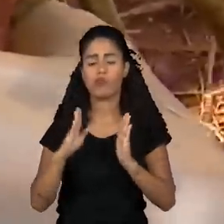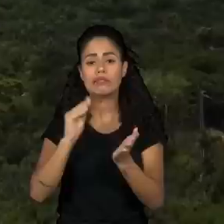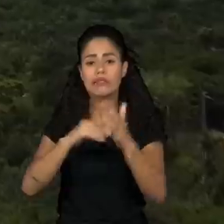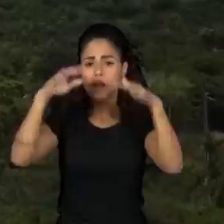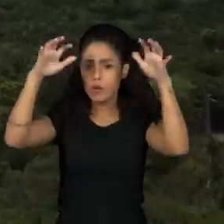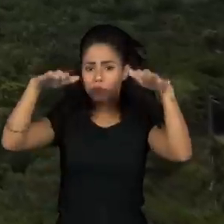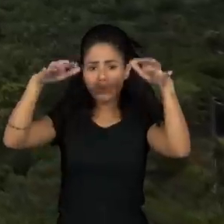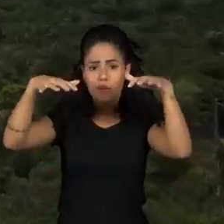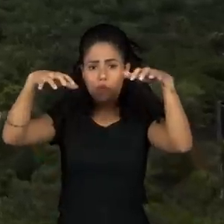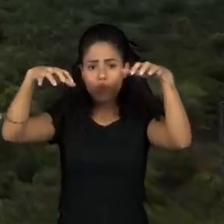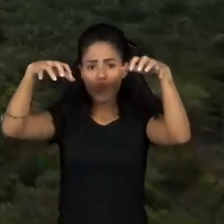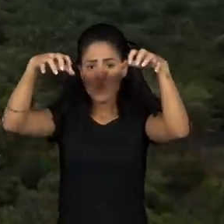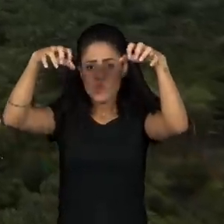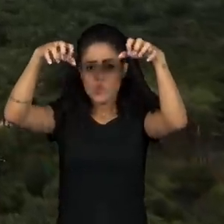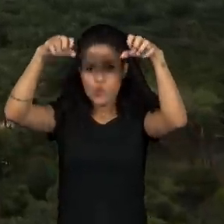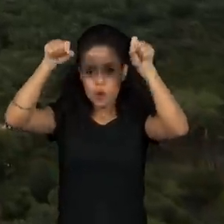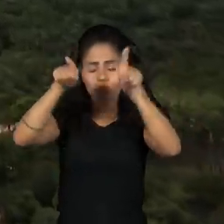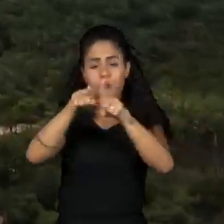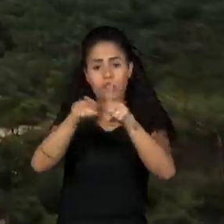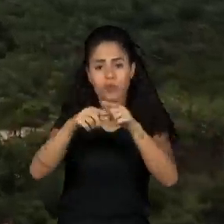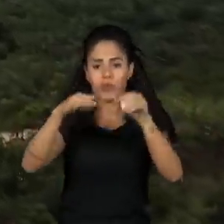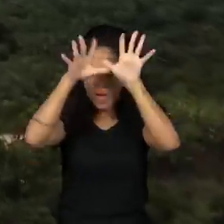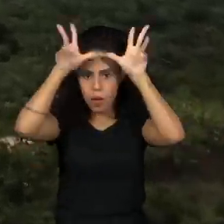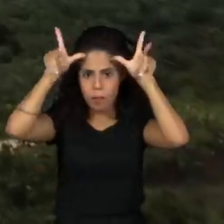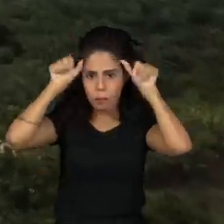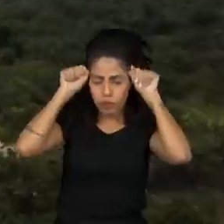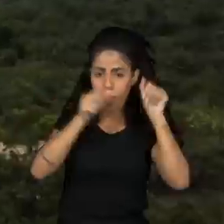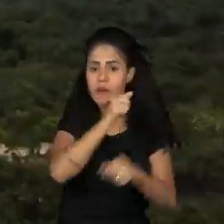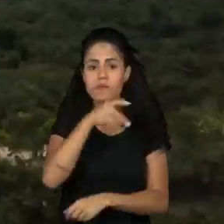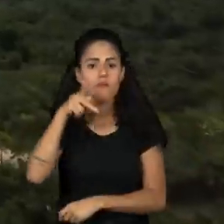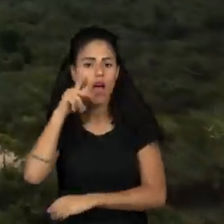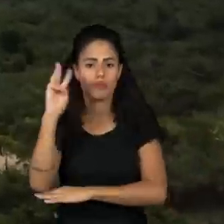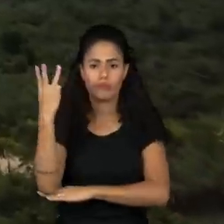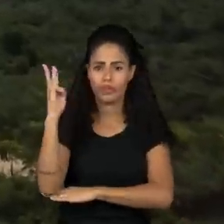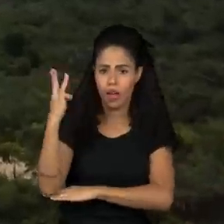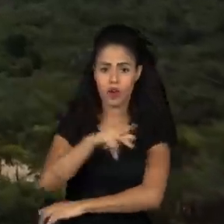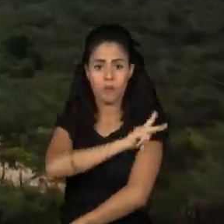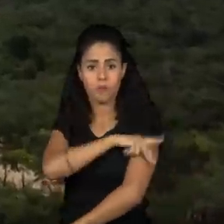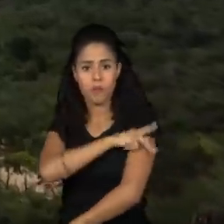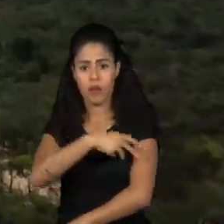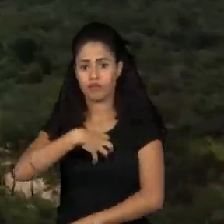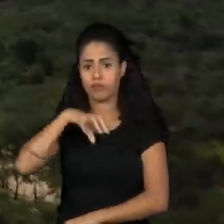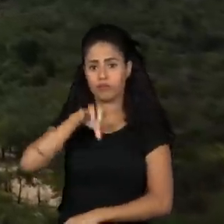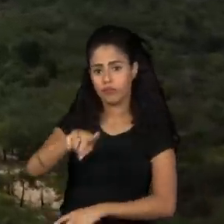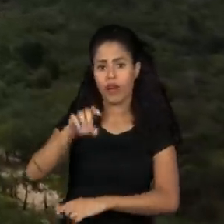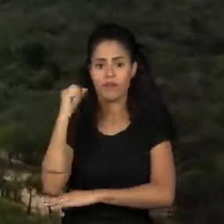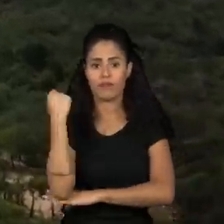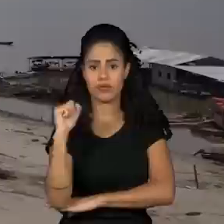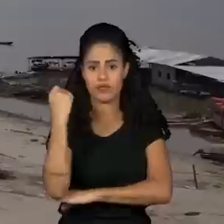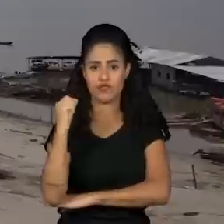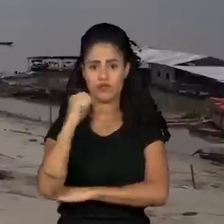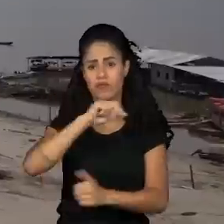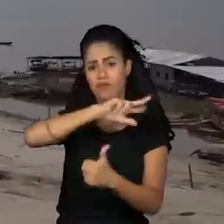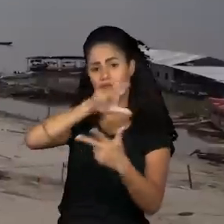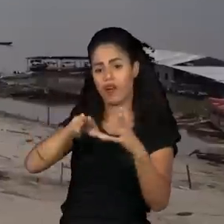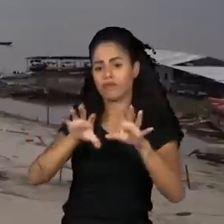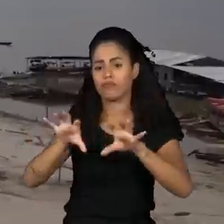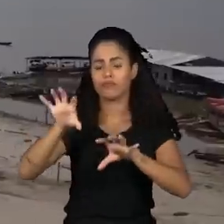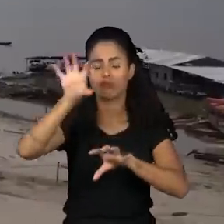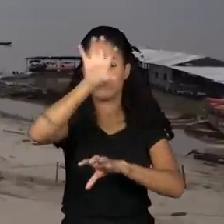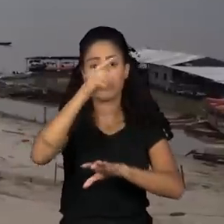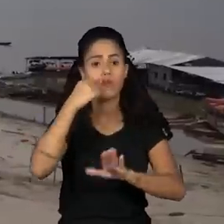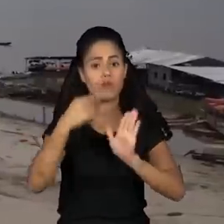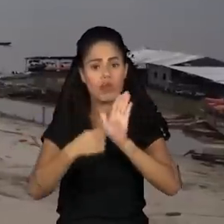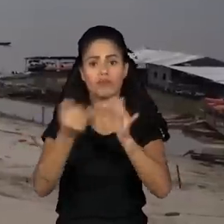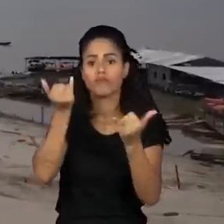principalmente o Amazonas, Pará, Acre, Amapá, Maranhão, Piauí, Bahia e Sergipe. Os dados são do Centro